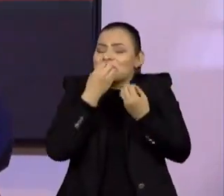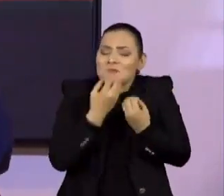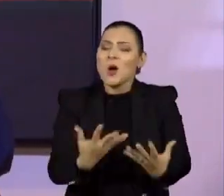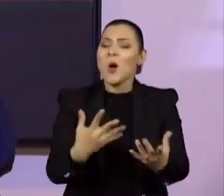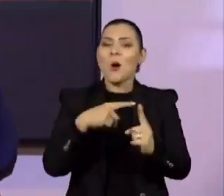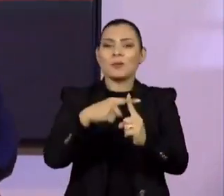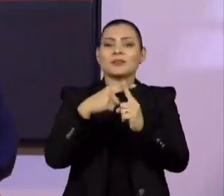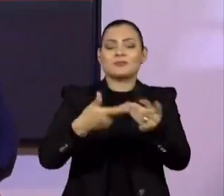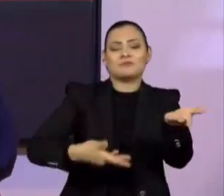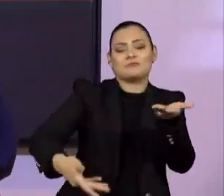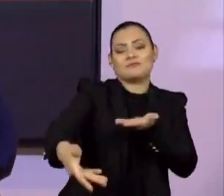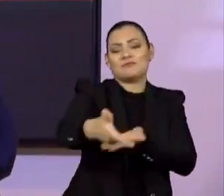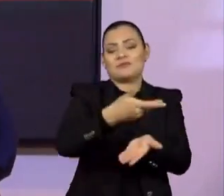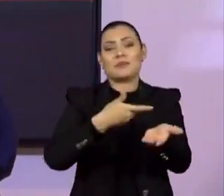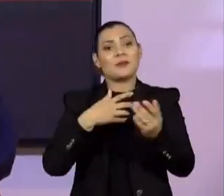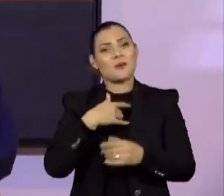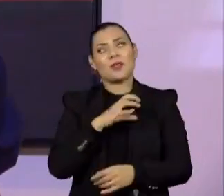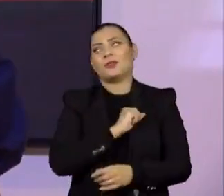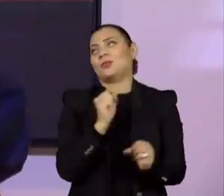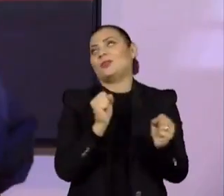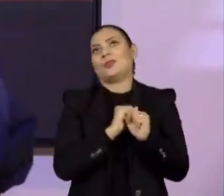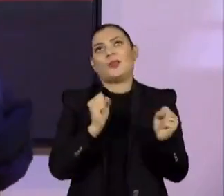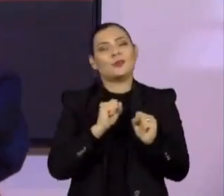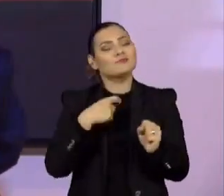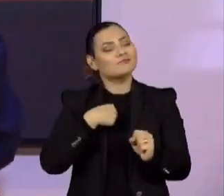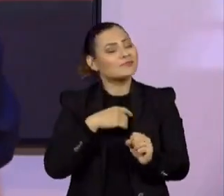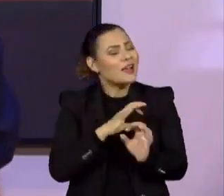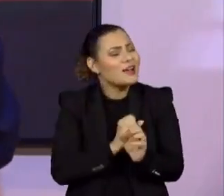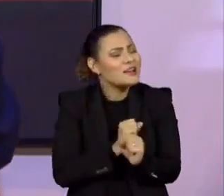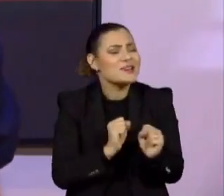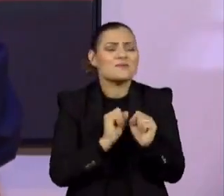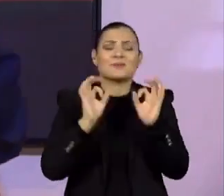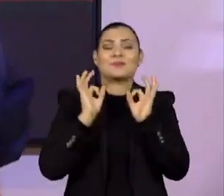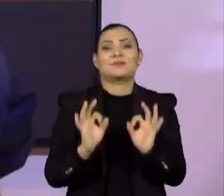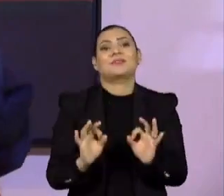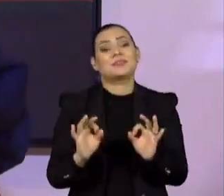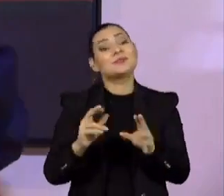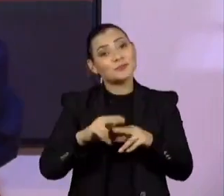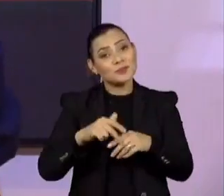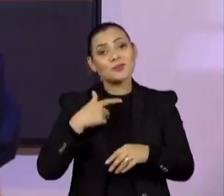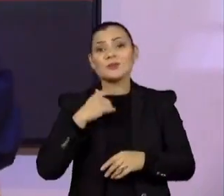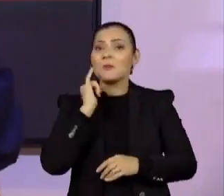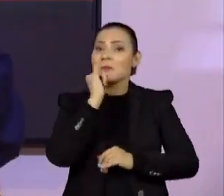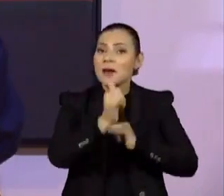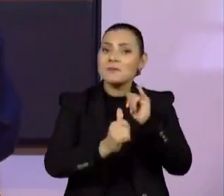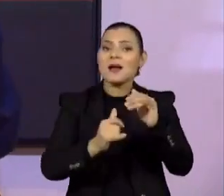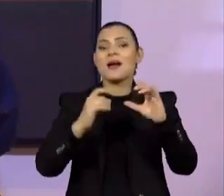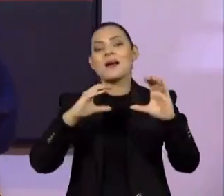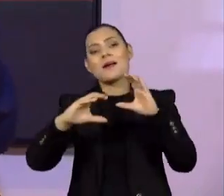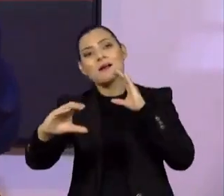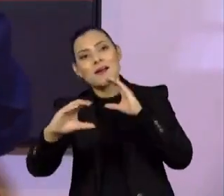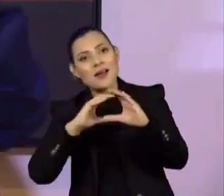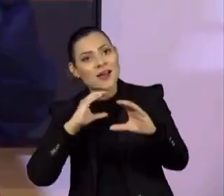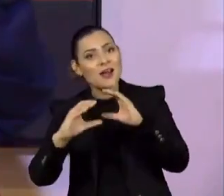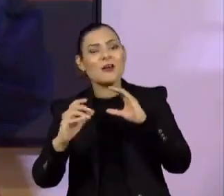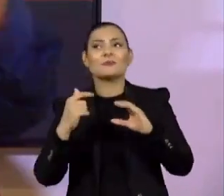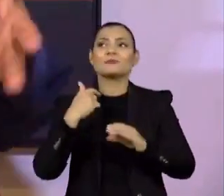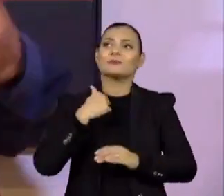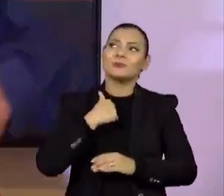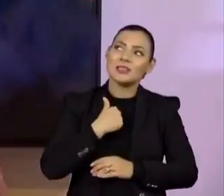que eu mais gosto. Eu exerço o meu ofício, eu dou a palavra, eu canto, eu passo